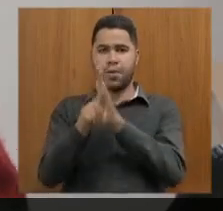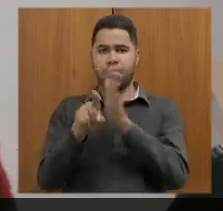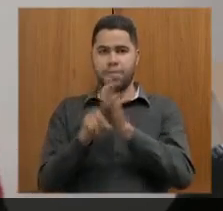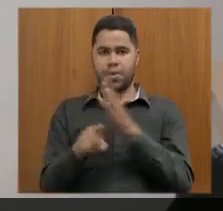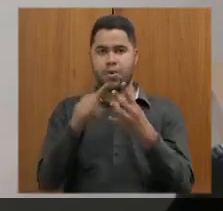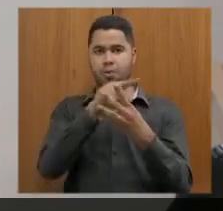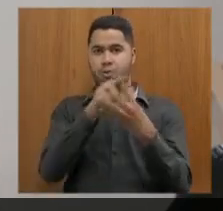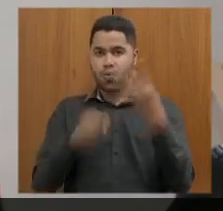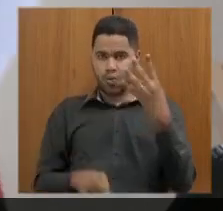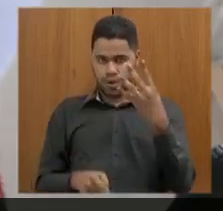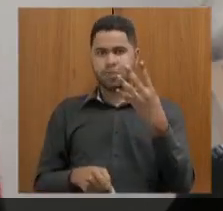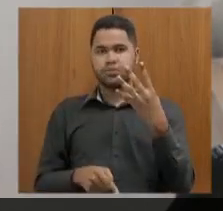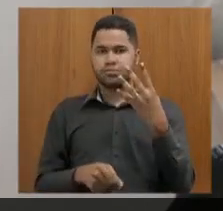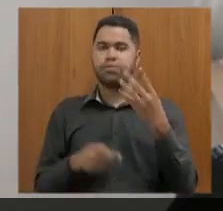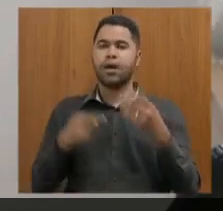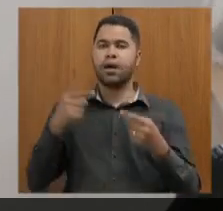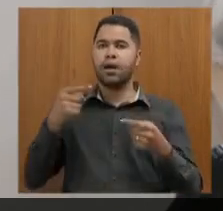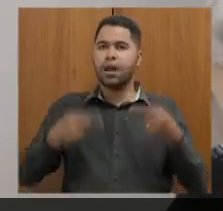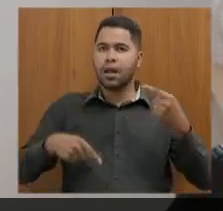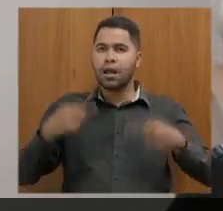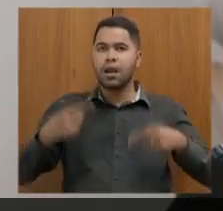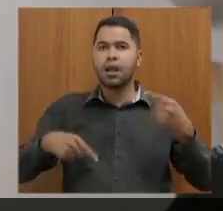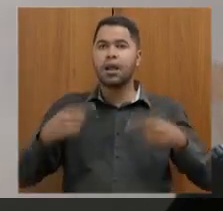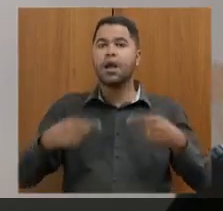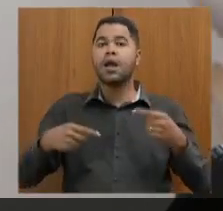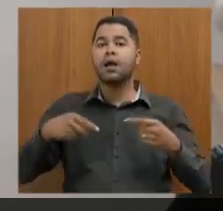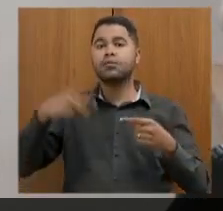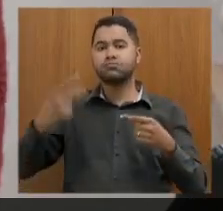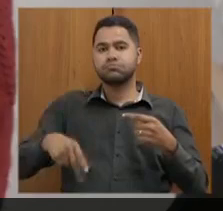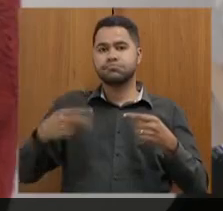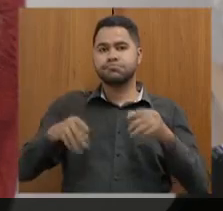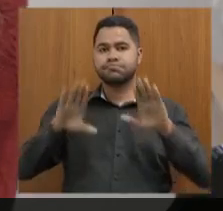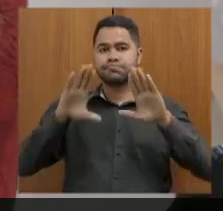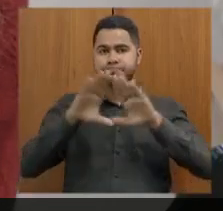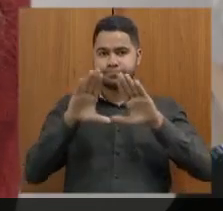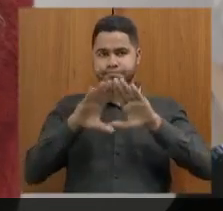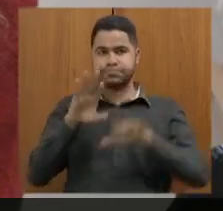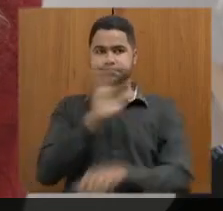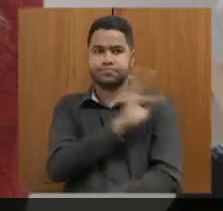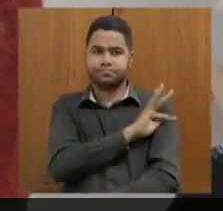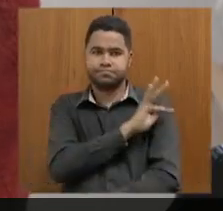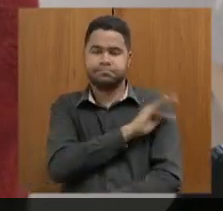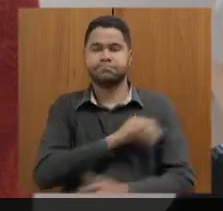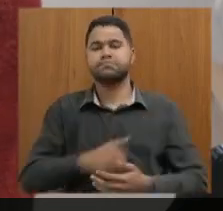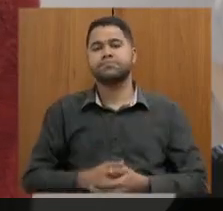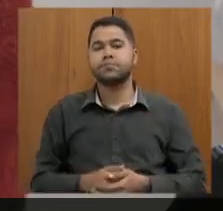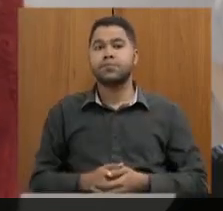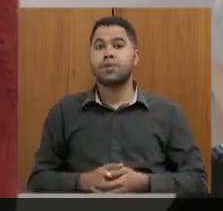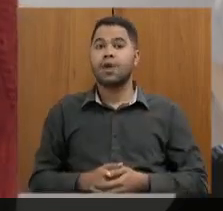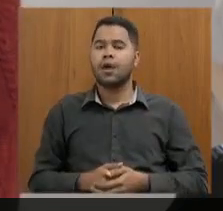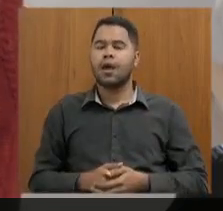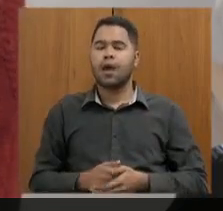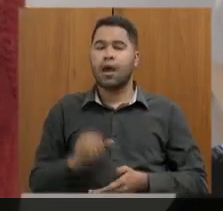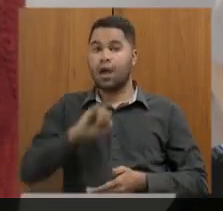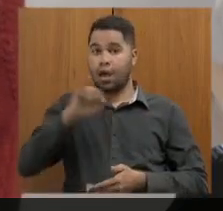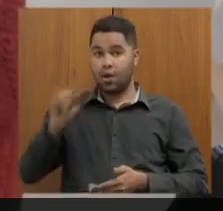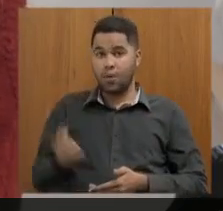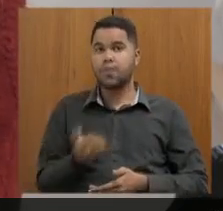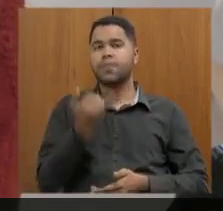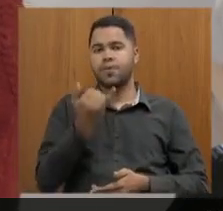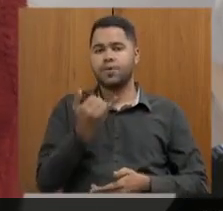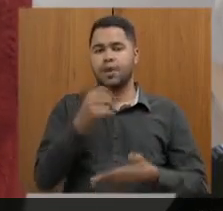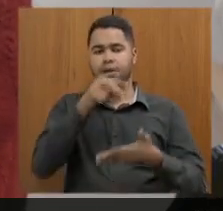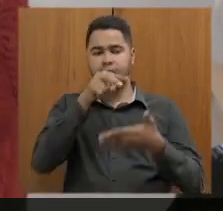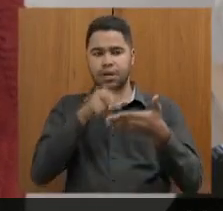fazer aqui o debate sobre a Assembleia Fiscaliza. Tive a oportunidade de ler uma entrevista que o